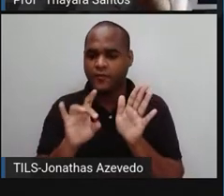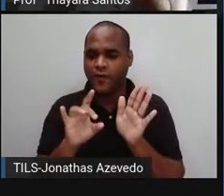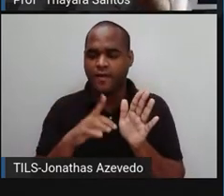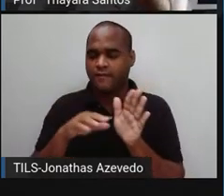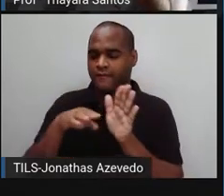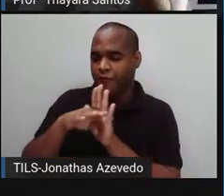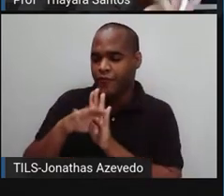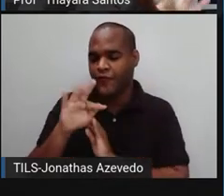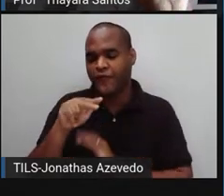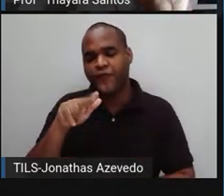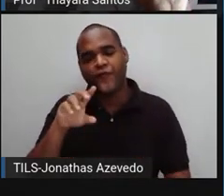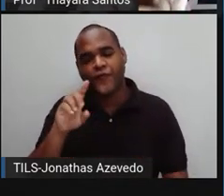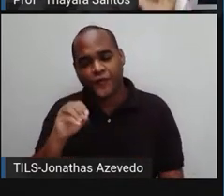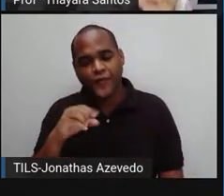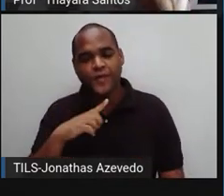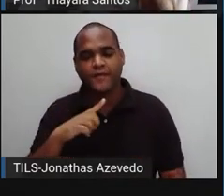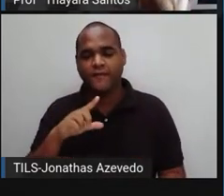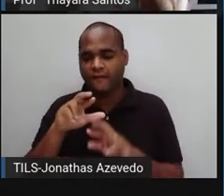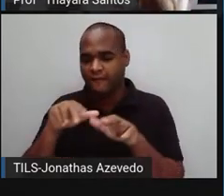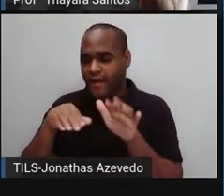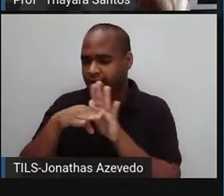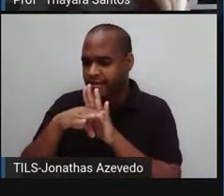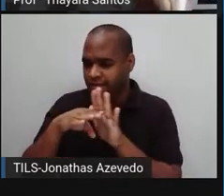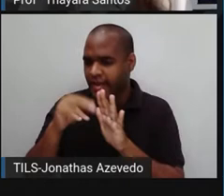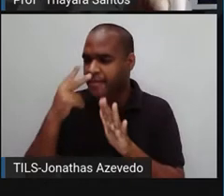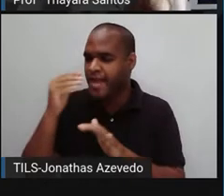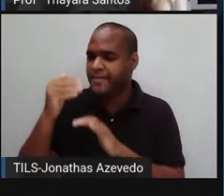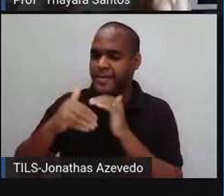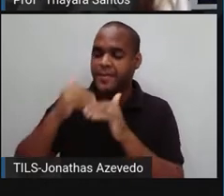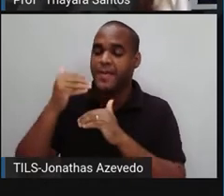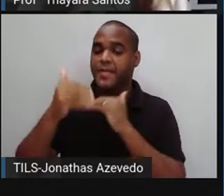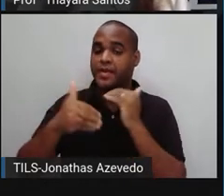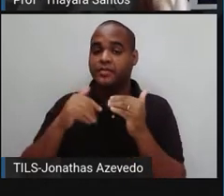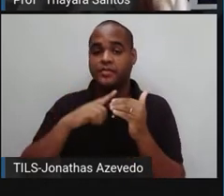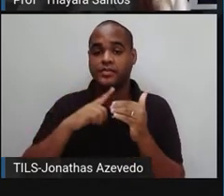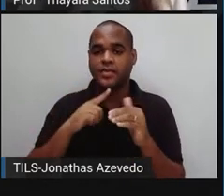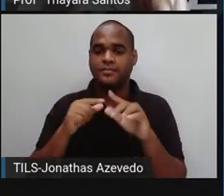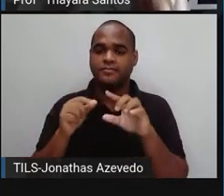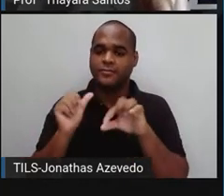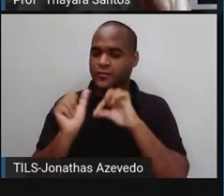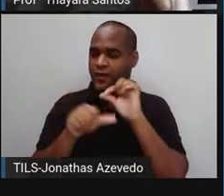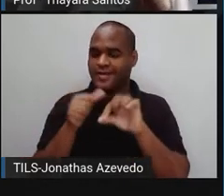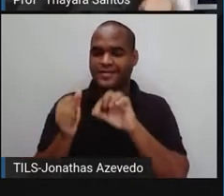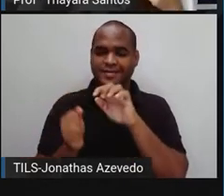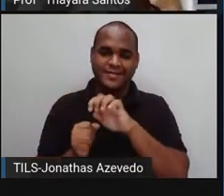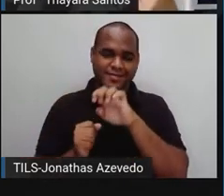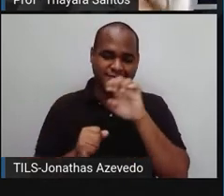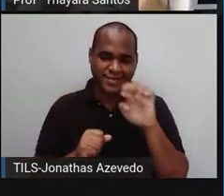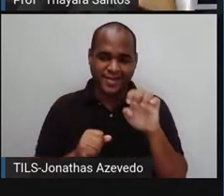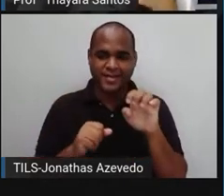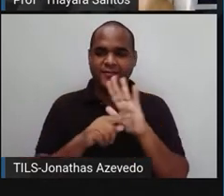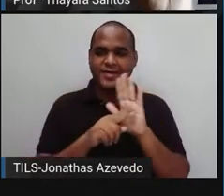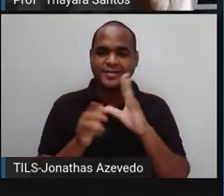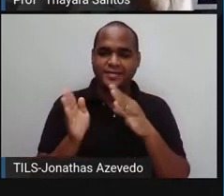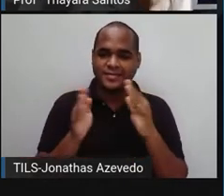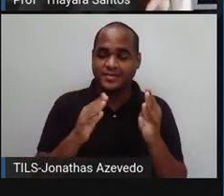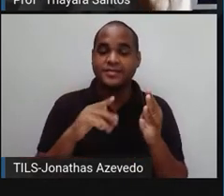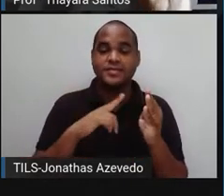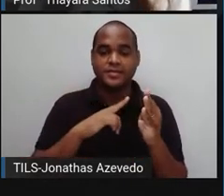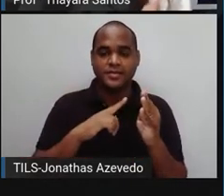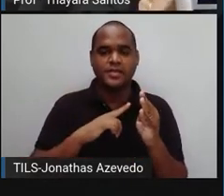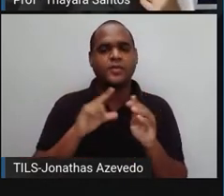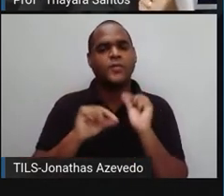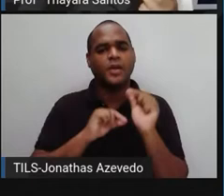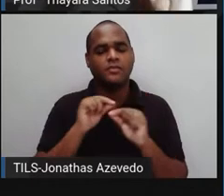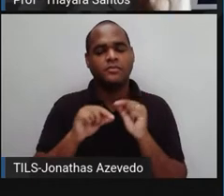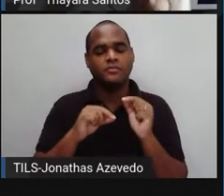atuando. Vocês estão vendo que o processo está sendo muito mais lento. Do lado esquerdo do vídeo, além dos fungos e das bactérias que